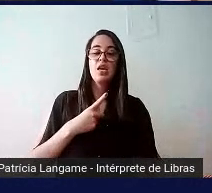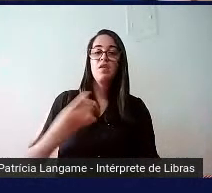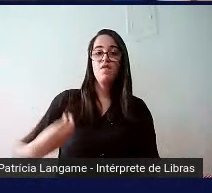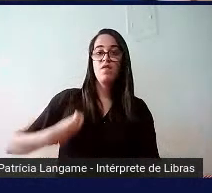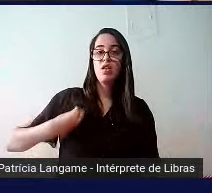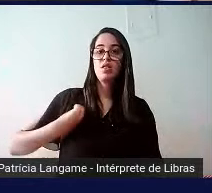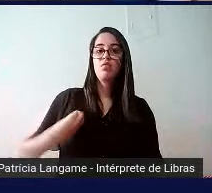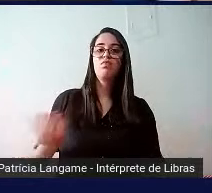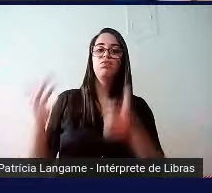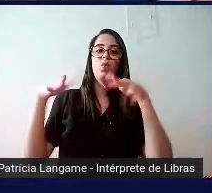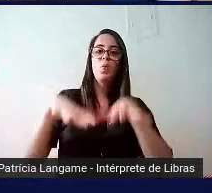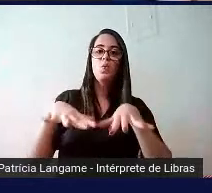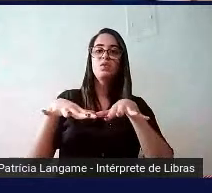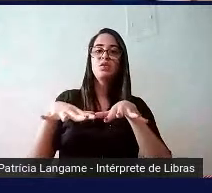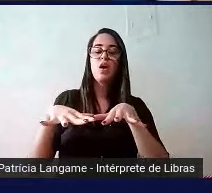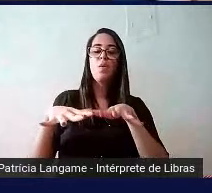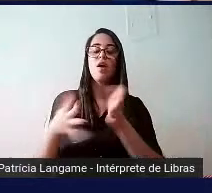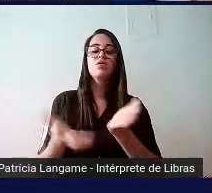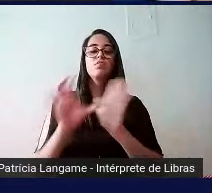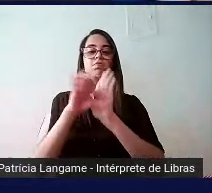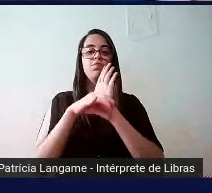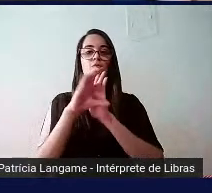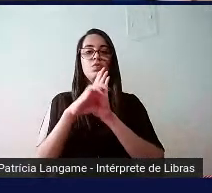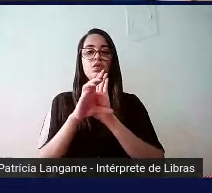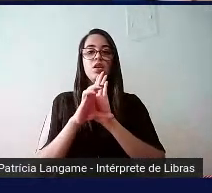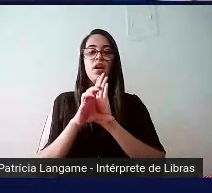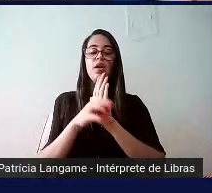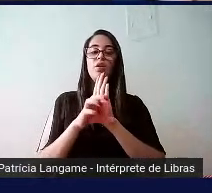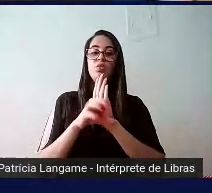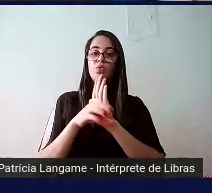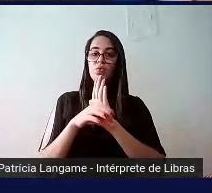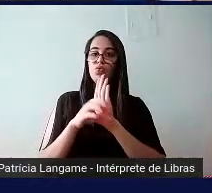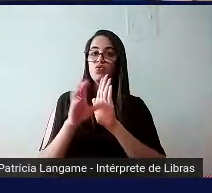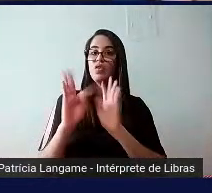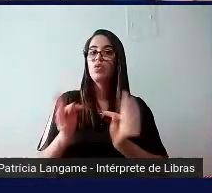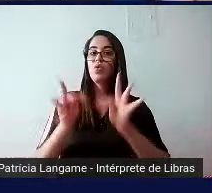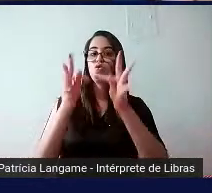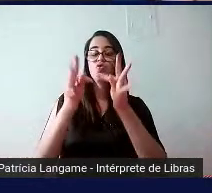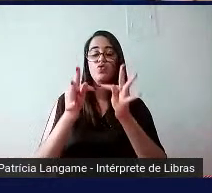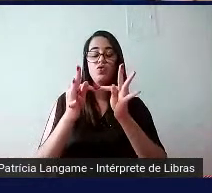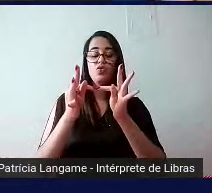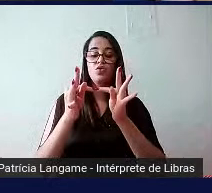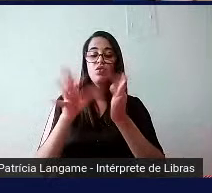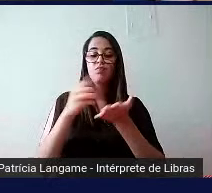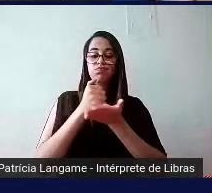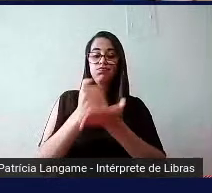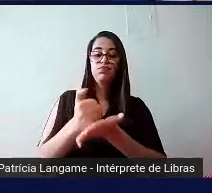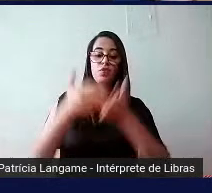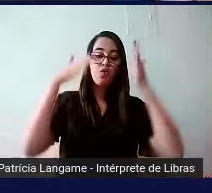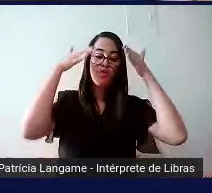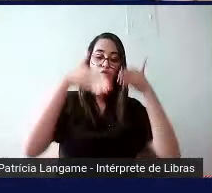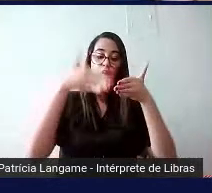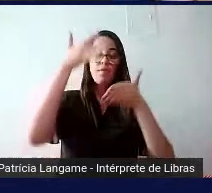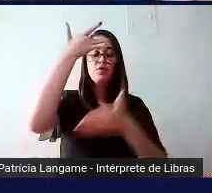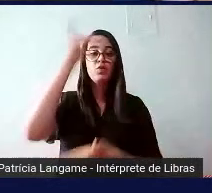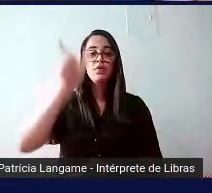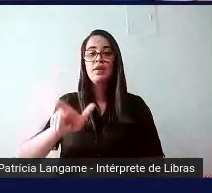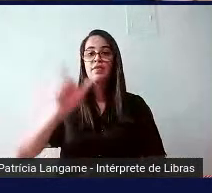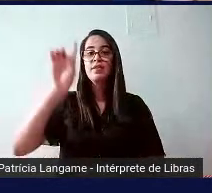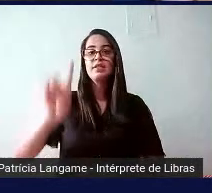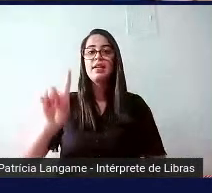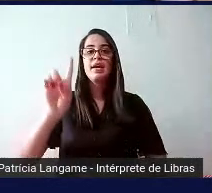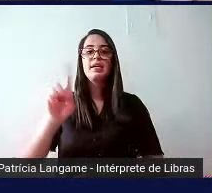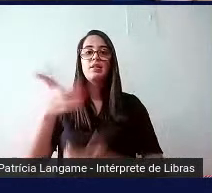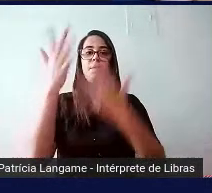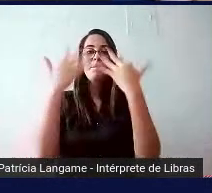inclusão. Essa definição de tecnologia assistiva está focada na pessoa com deficiência, que a gente está combinando de, nesse curso, pensar como público-alvo da